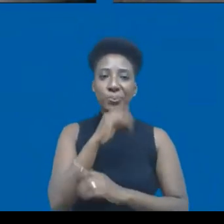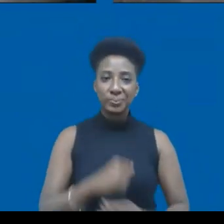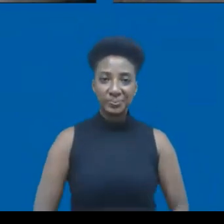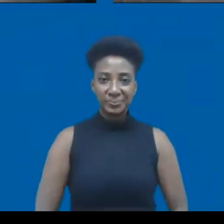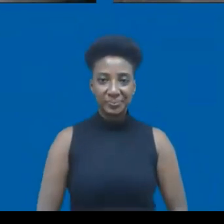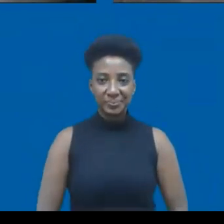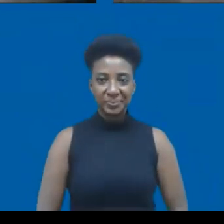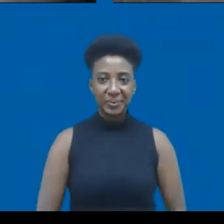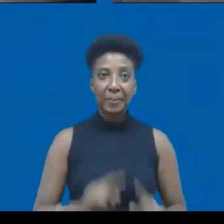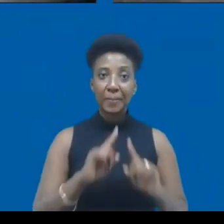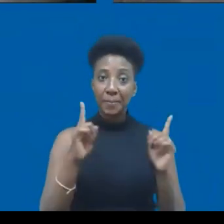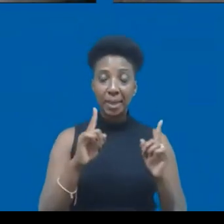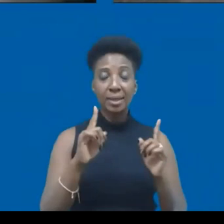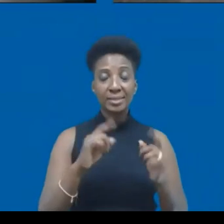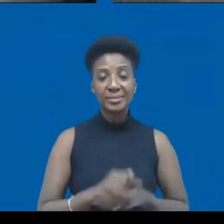mas vamos lá.